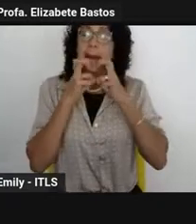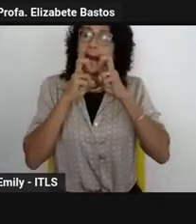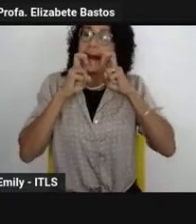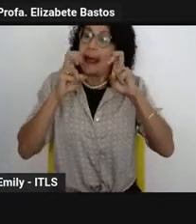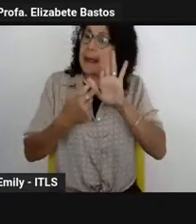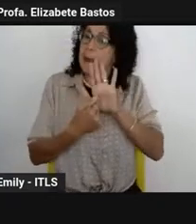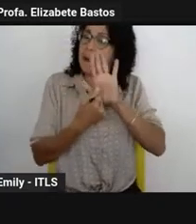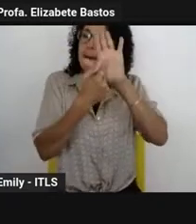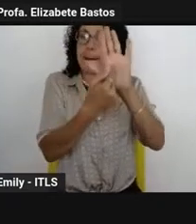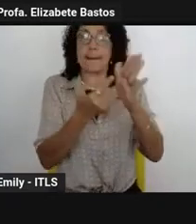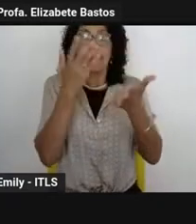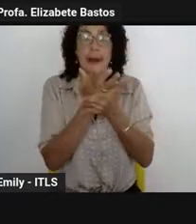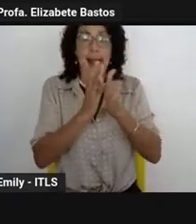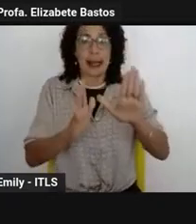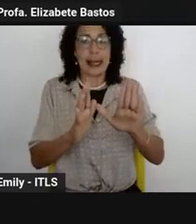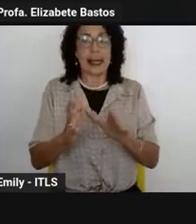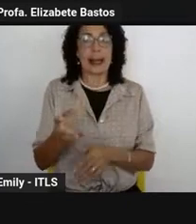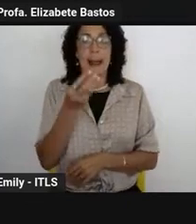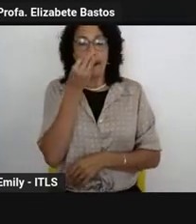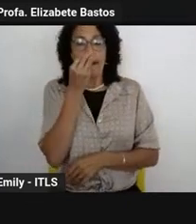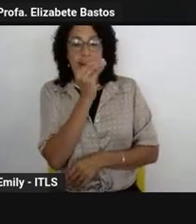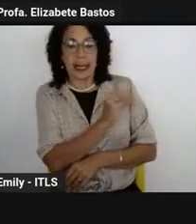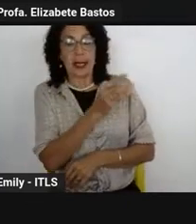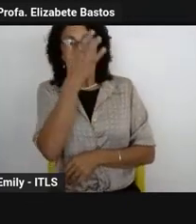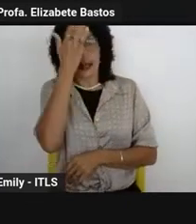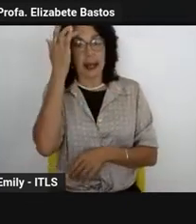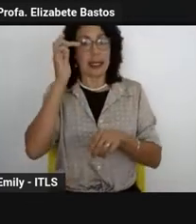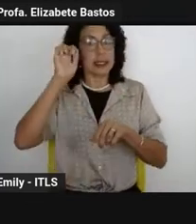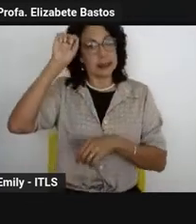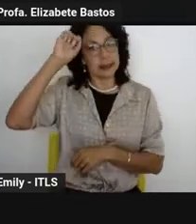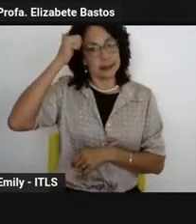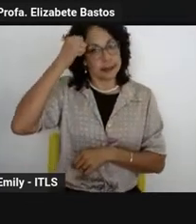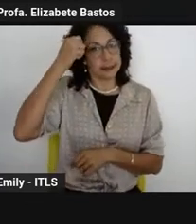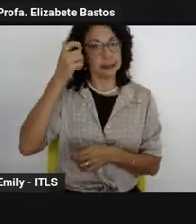perspectiva de uma educação antirracista.